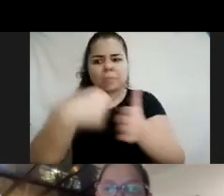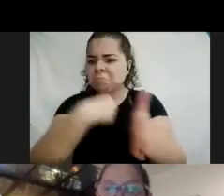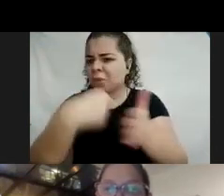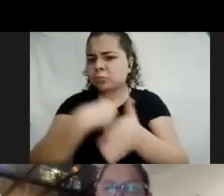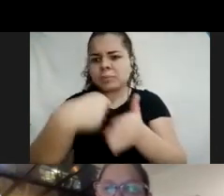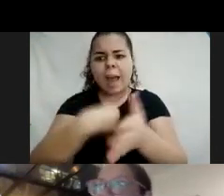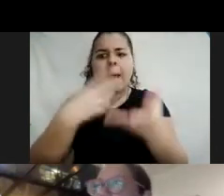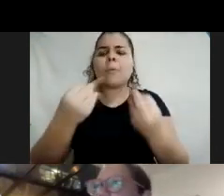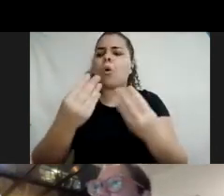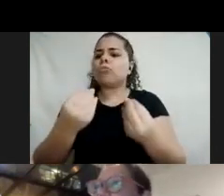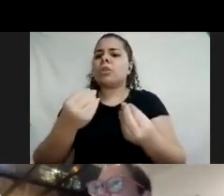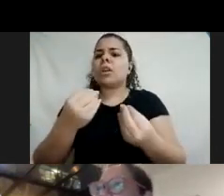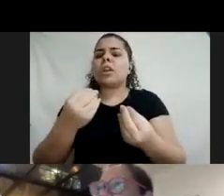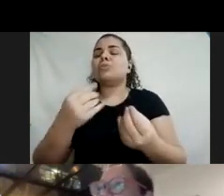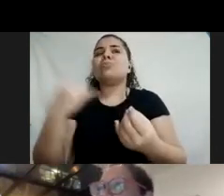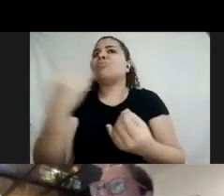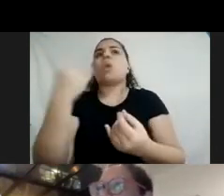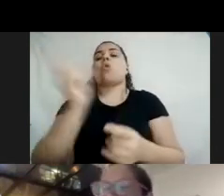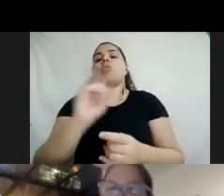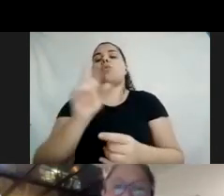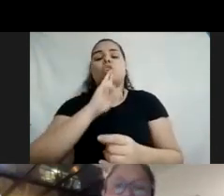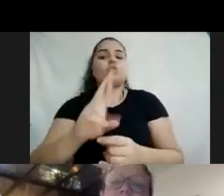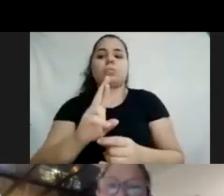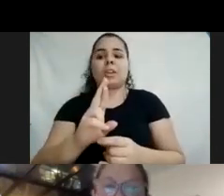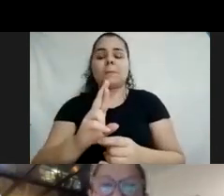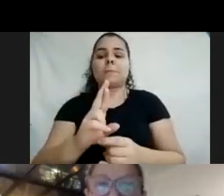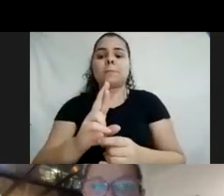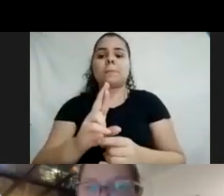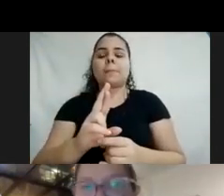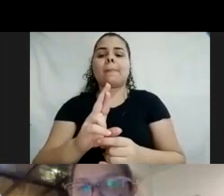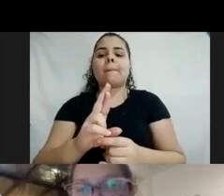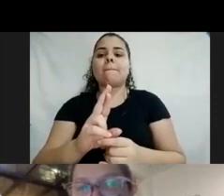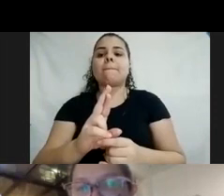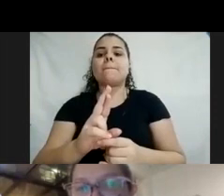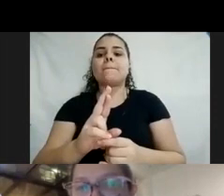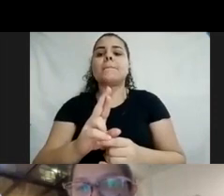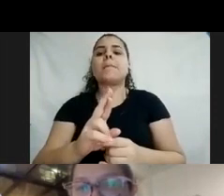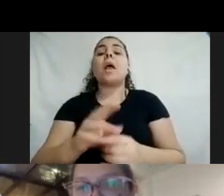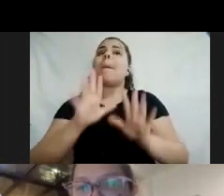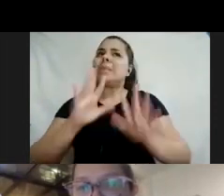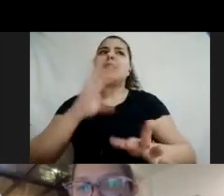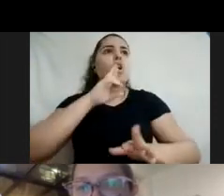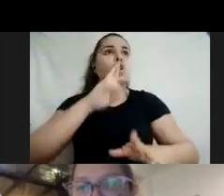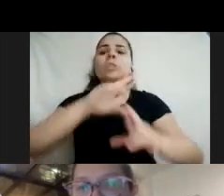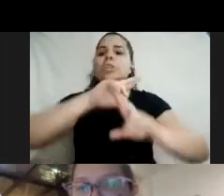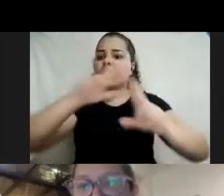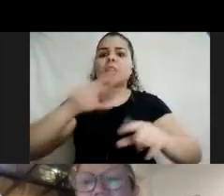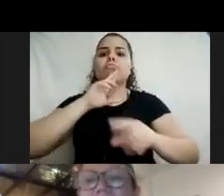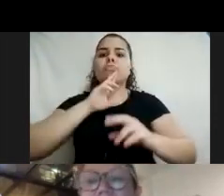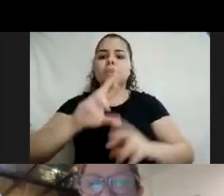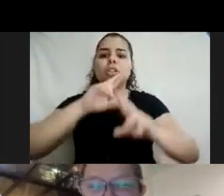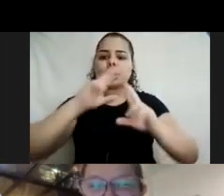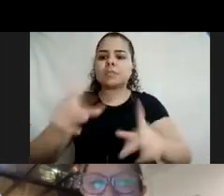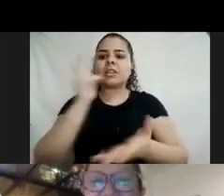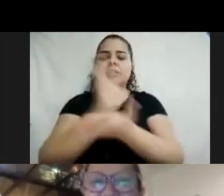vezes, eu não me importo de responder mil vezes, agora você pode ter certeza que eu vou te responder mil vezes de uma forma diferente, a mesma